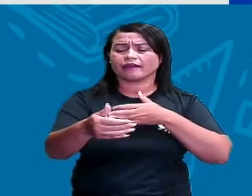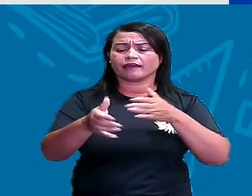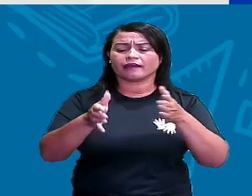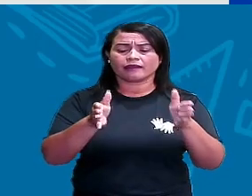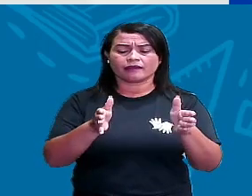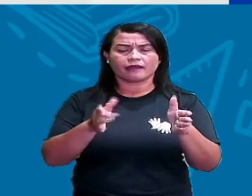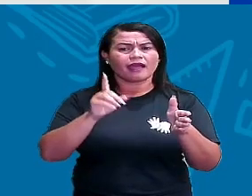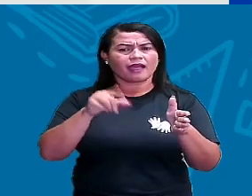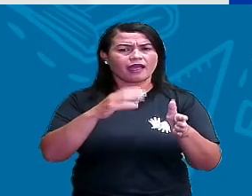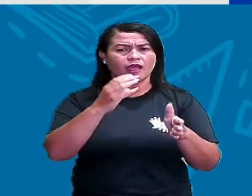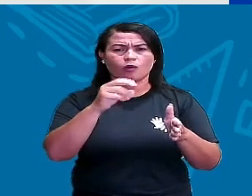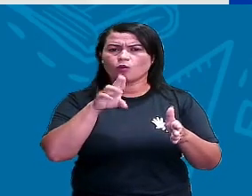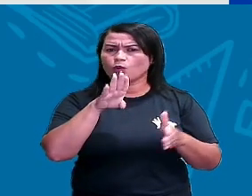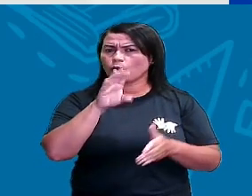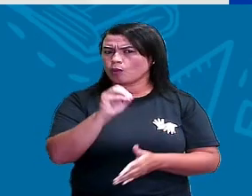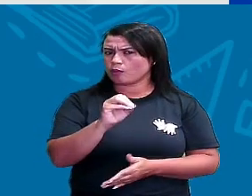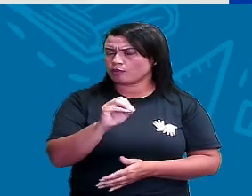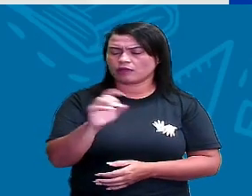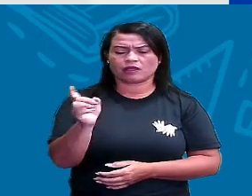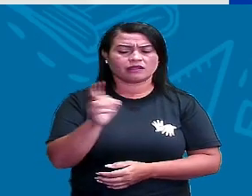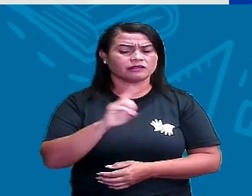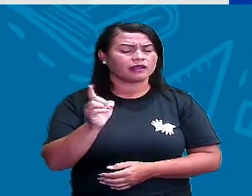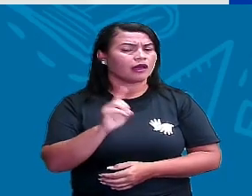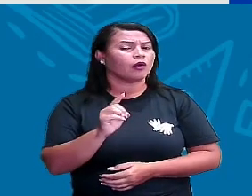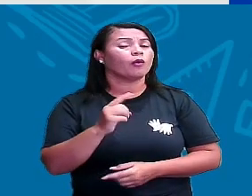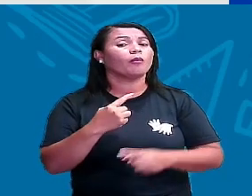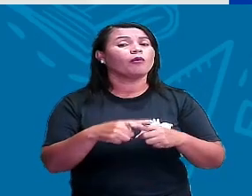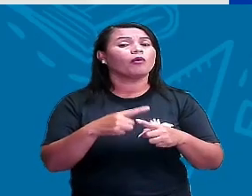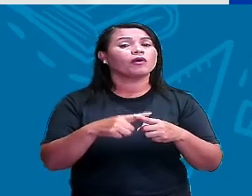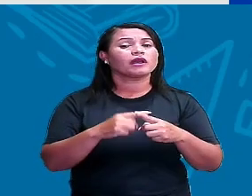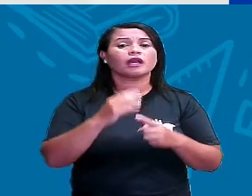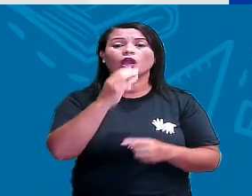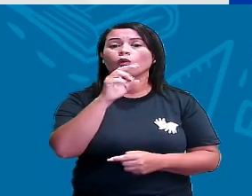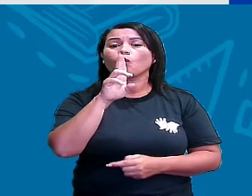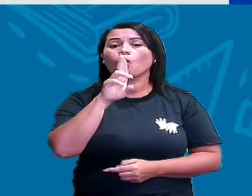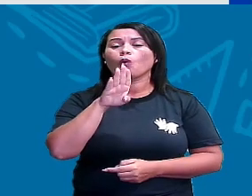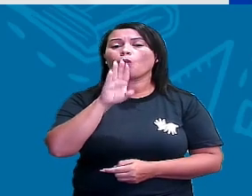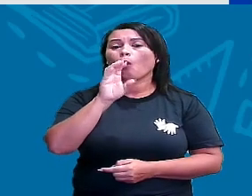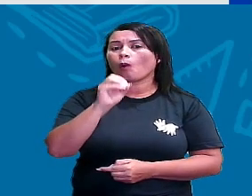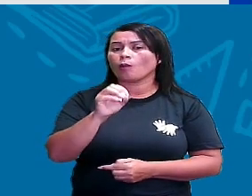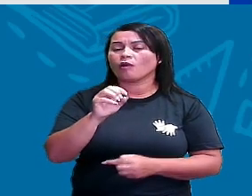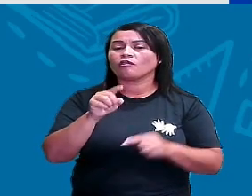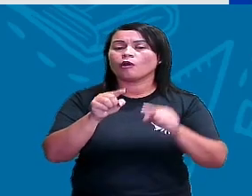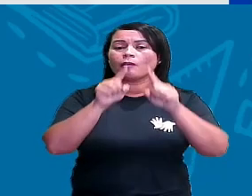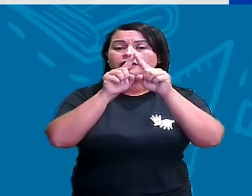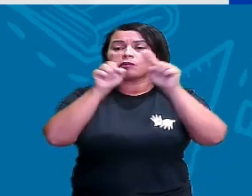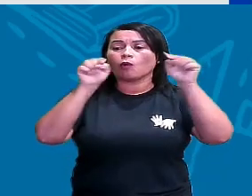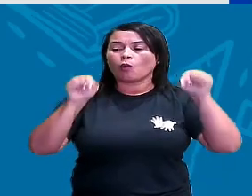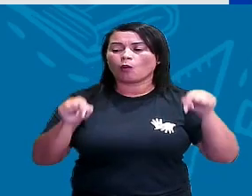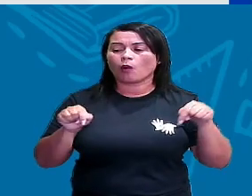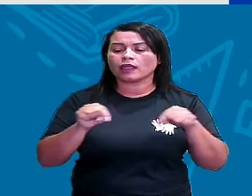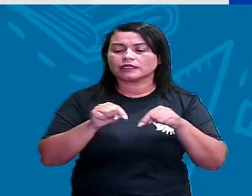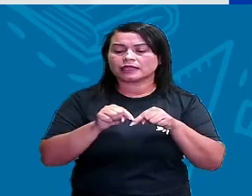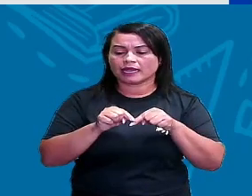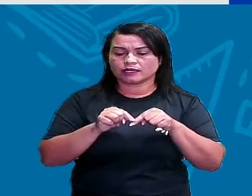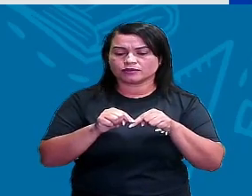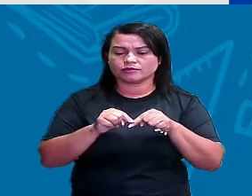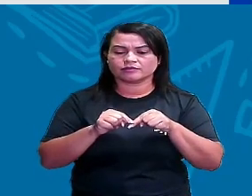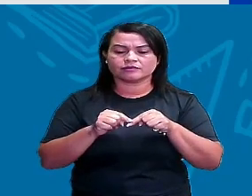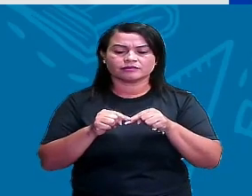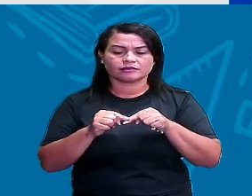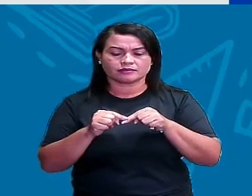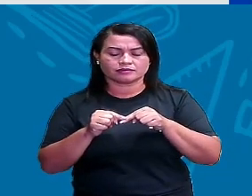um? Seria um cubo? Não, a gente viu um cubo, o cubo é formado por quadrados, né? Então, figura plana que representa o